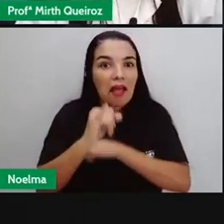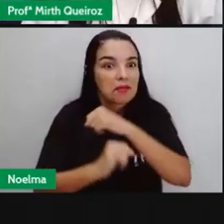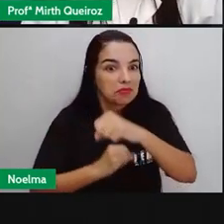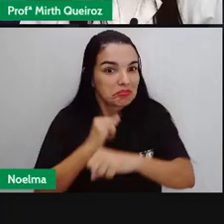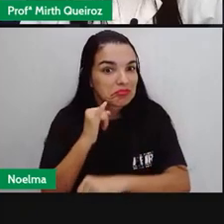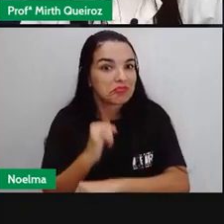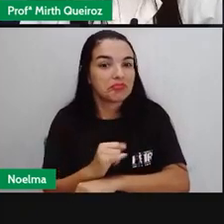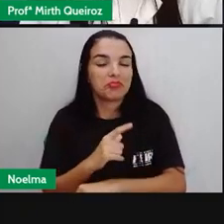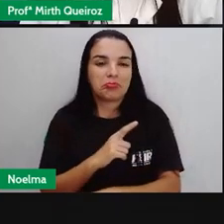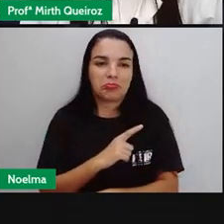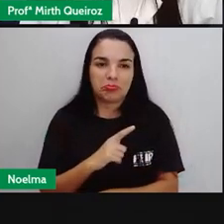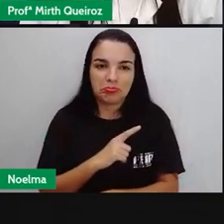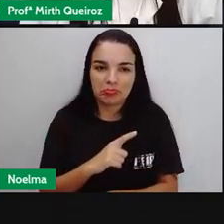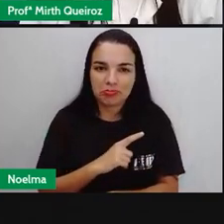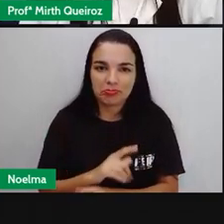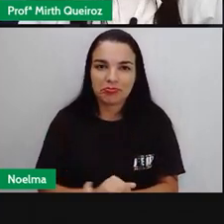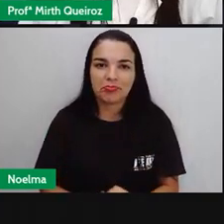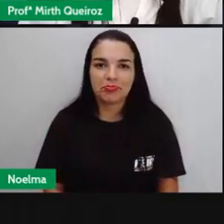relógio